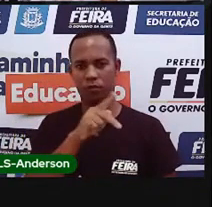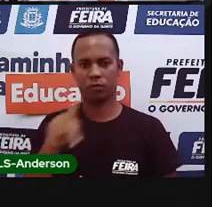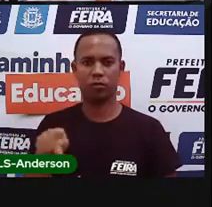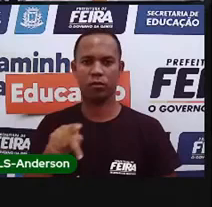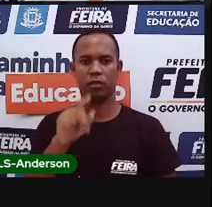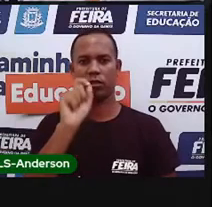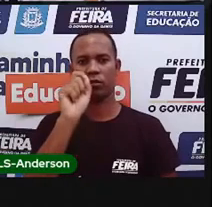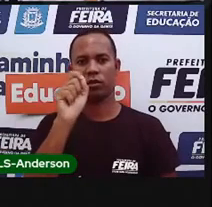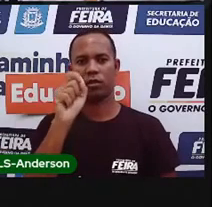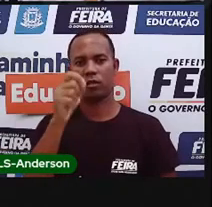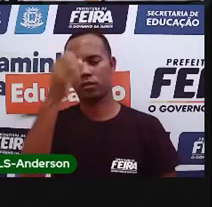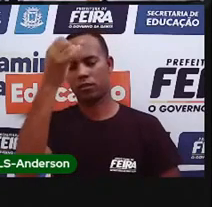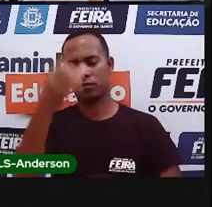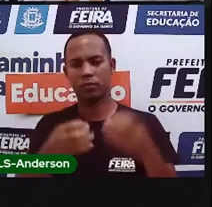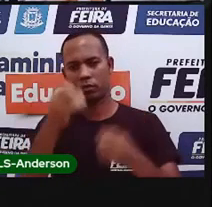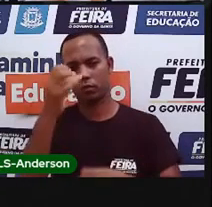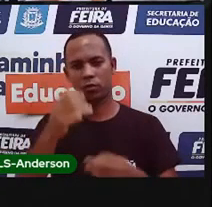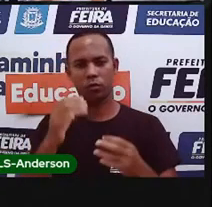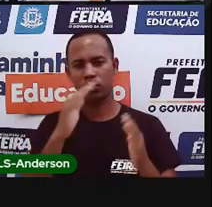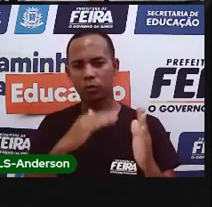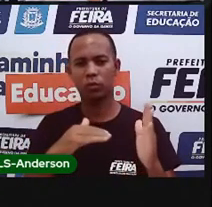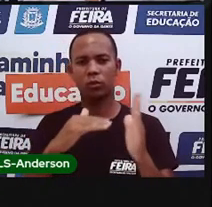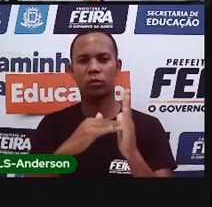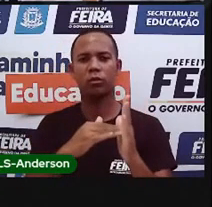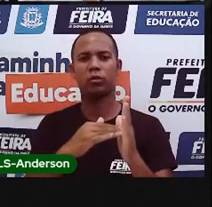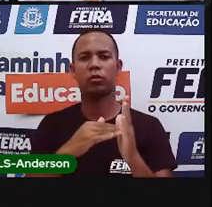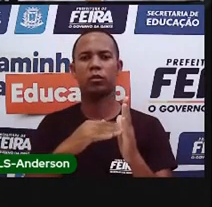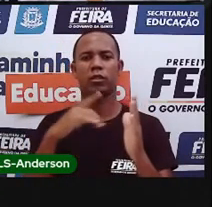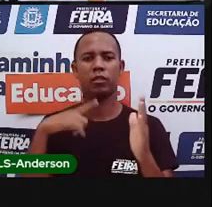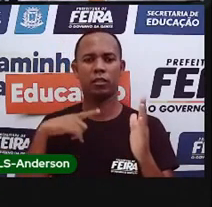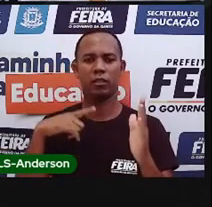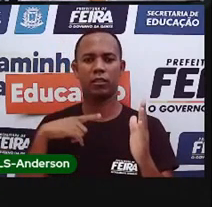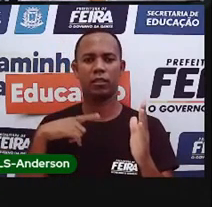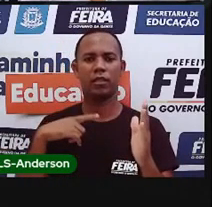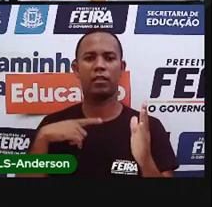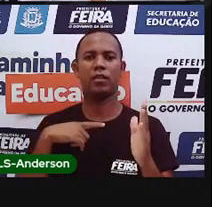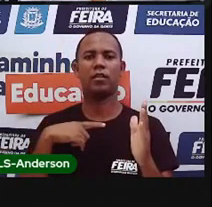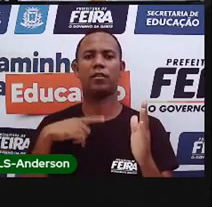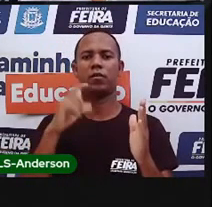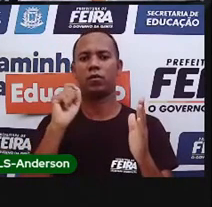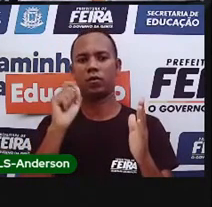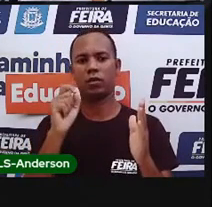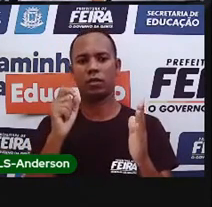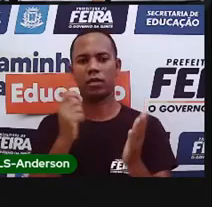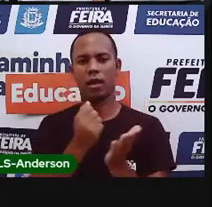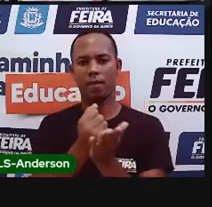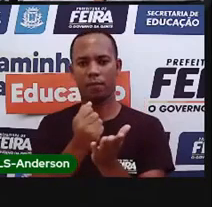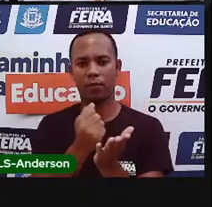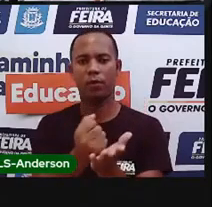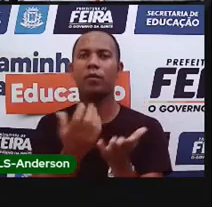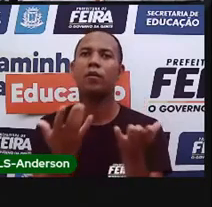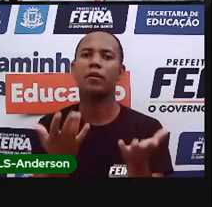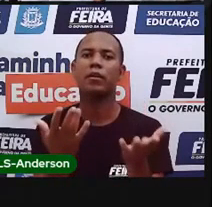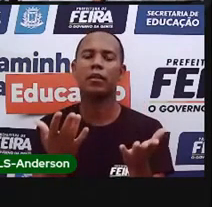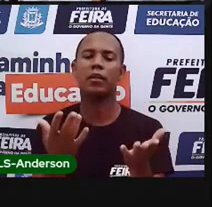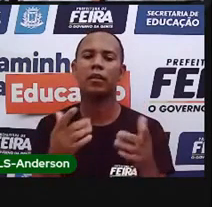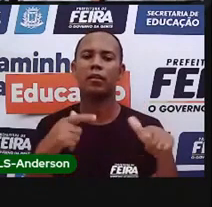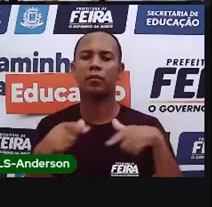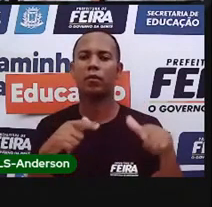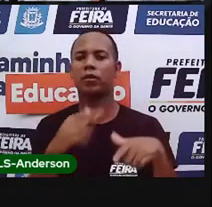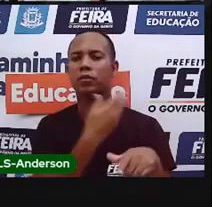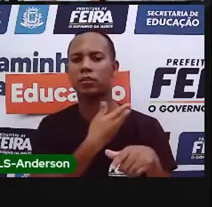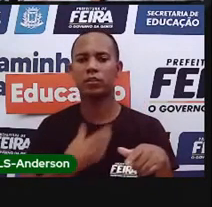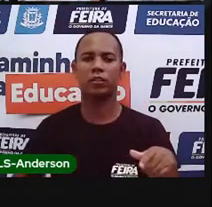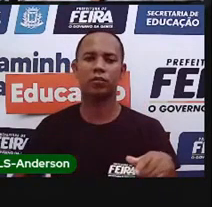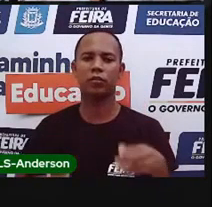têm direito a esses serviços públicos? E é um serviço público, obviamente, de forma o quê? Adequada! Para que